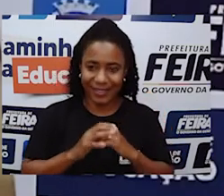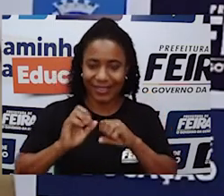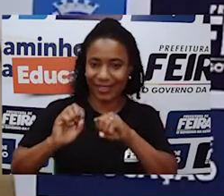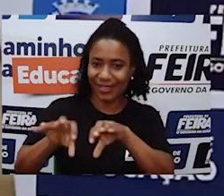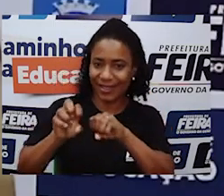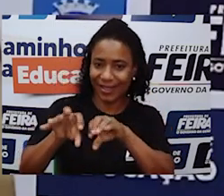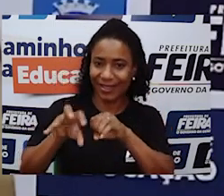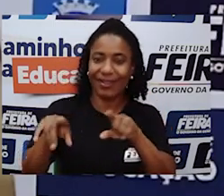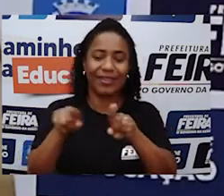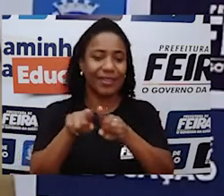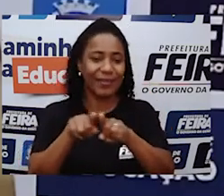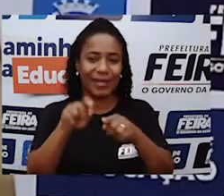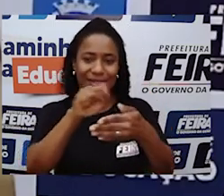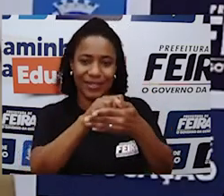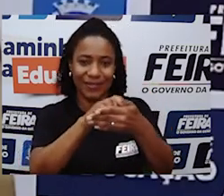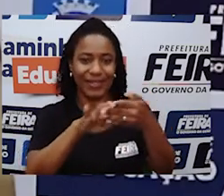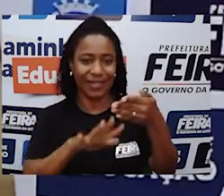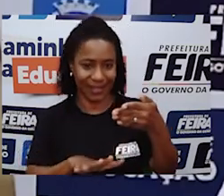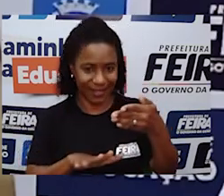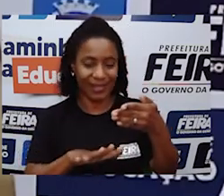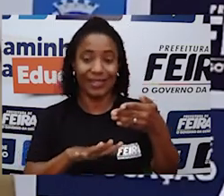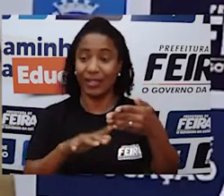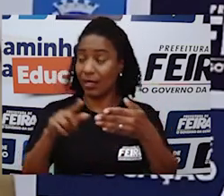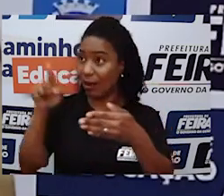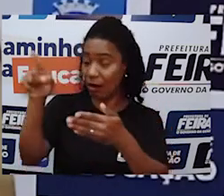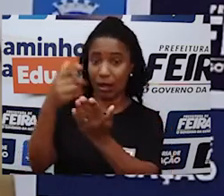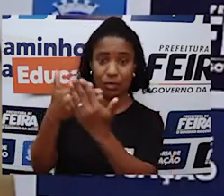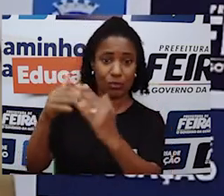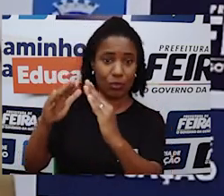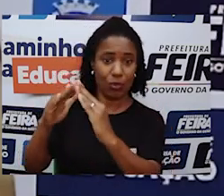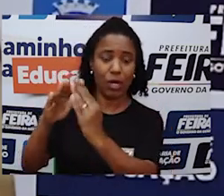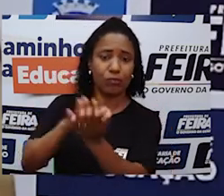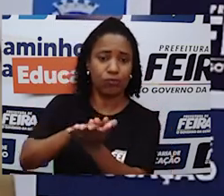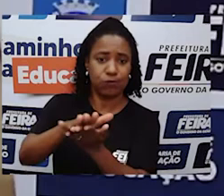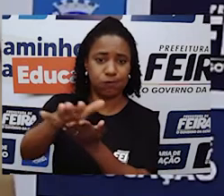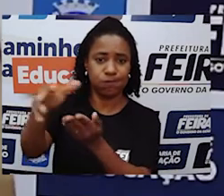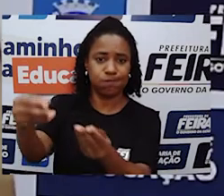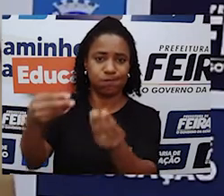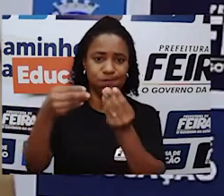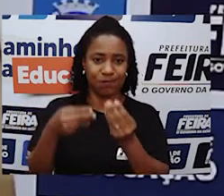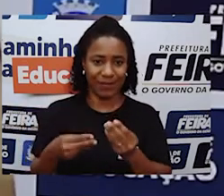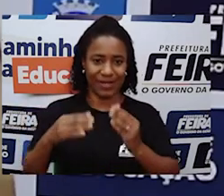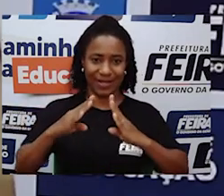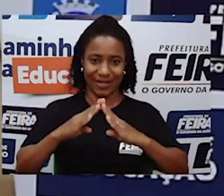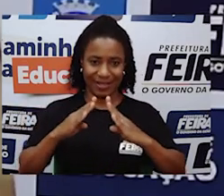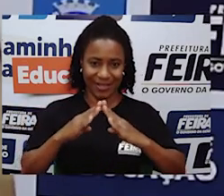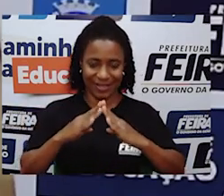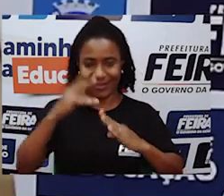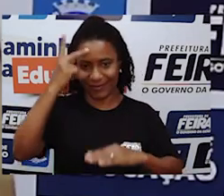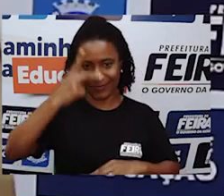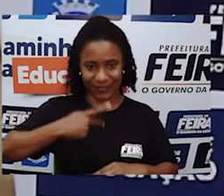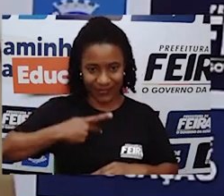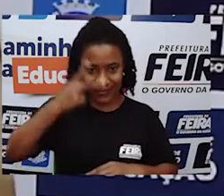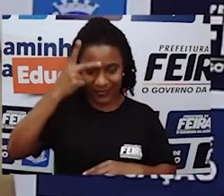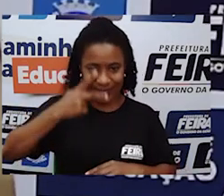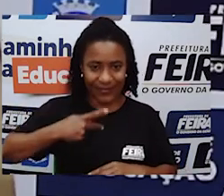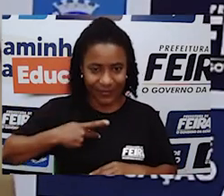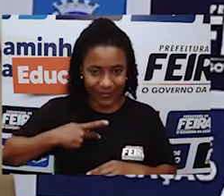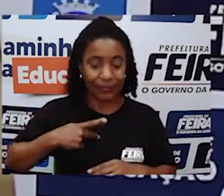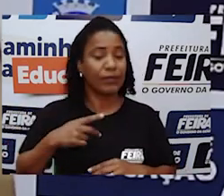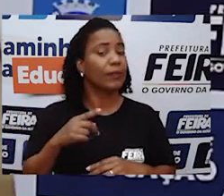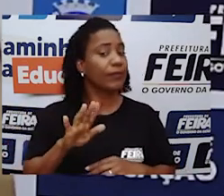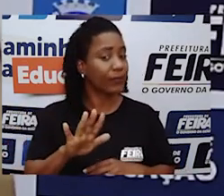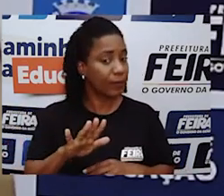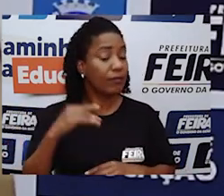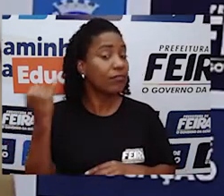vocês receberão impressas da escola onde vocês estudam para realizar em casa. Lembre-se de que é